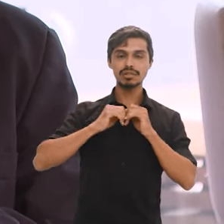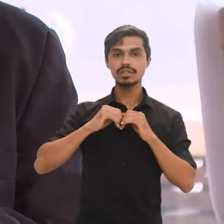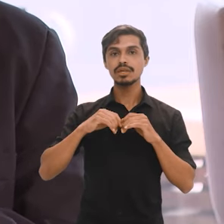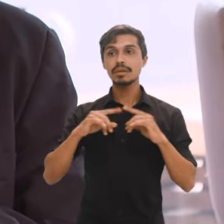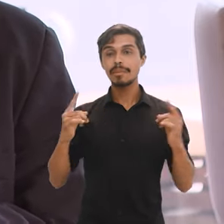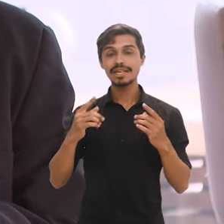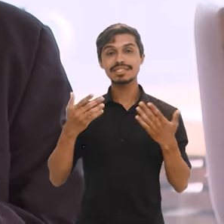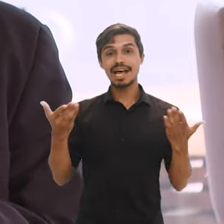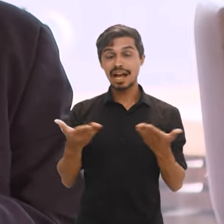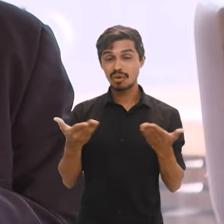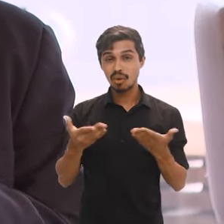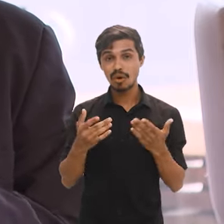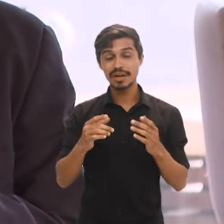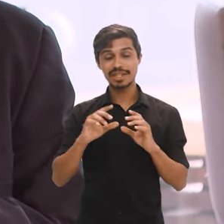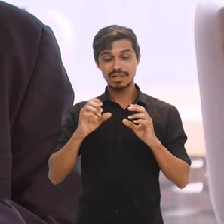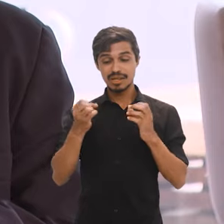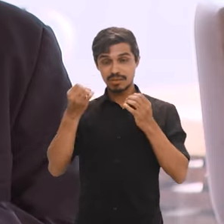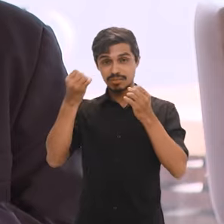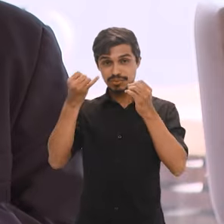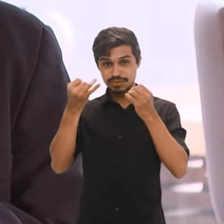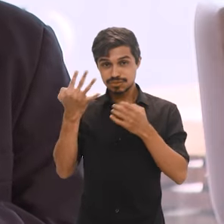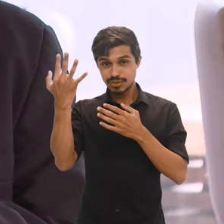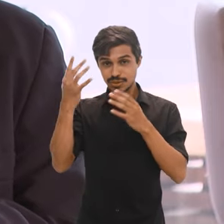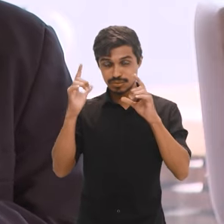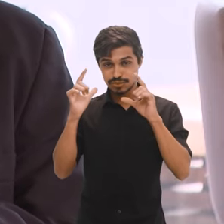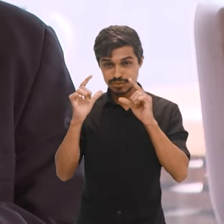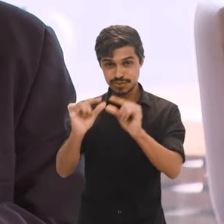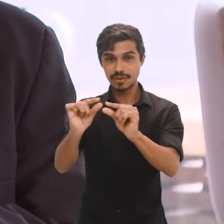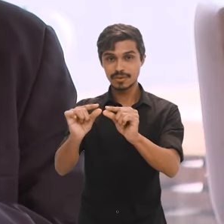ano de 2100 será menor do que a população do ano 2000.